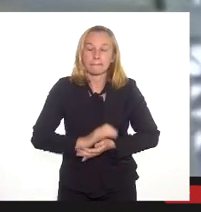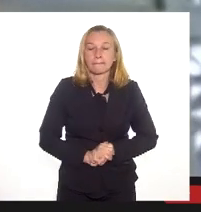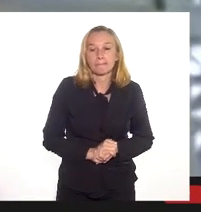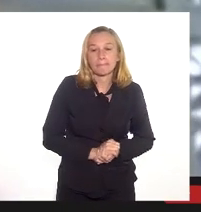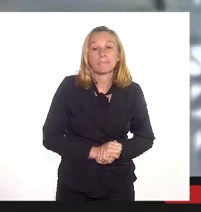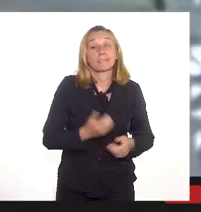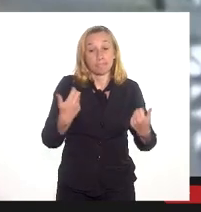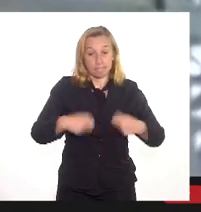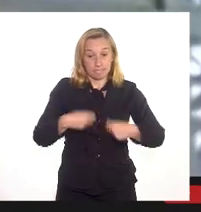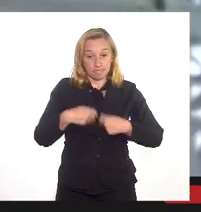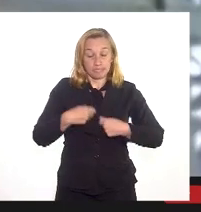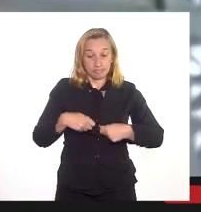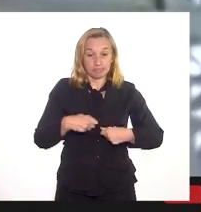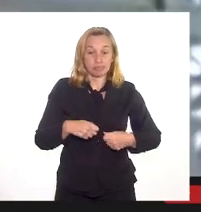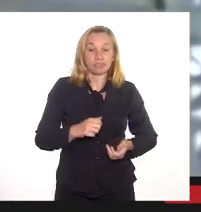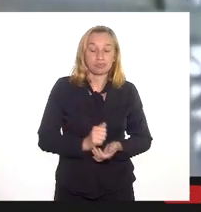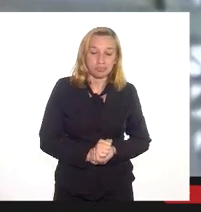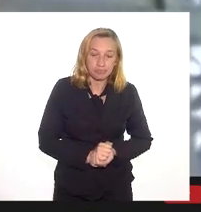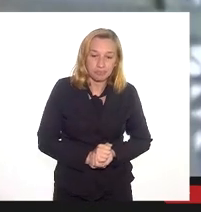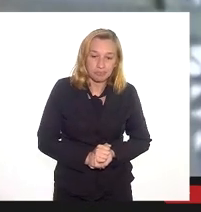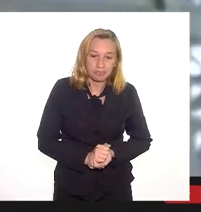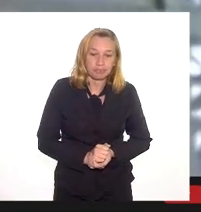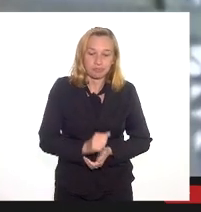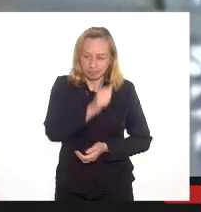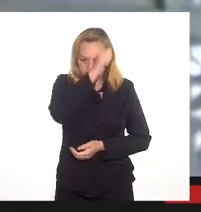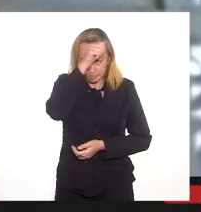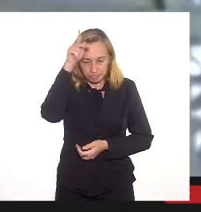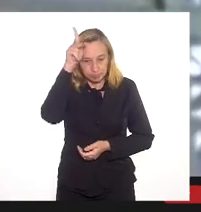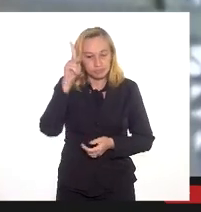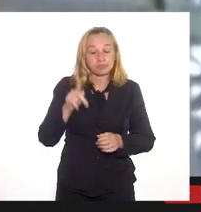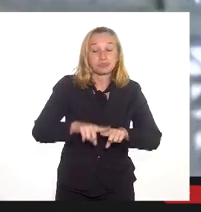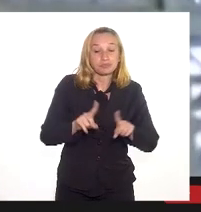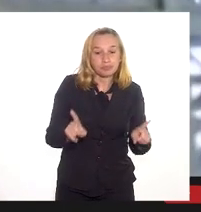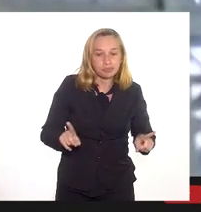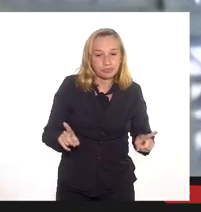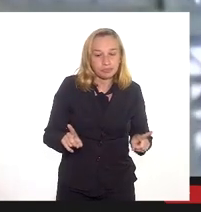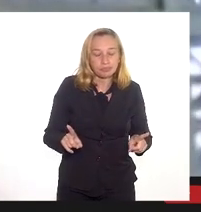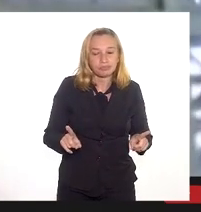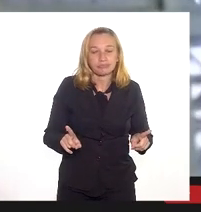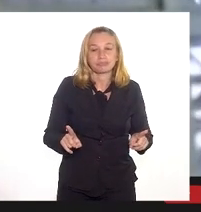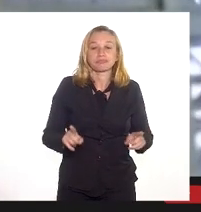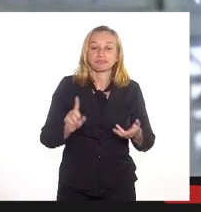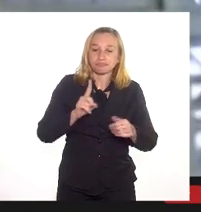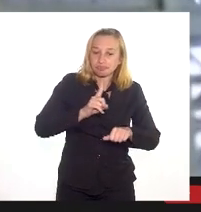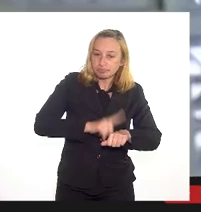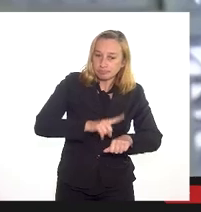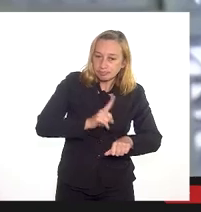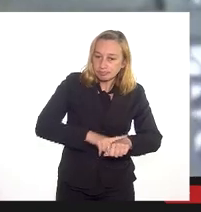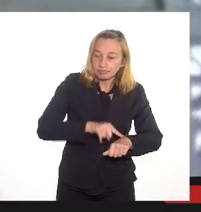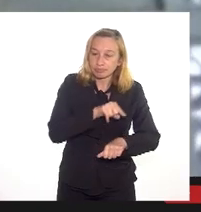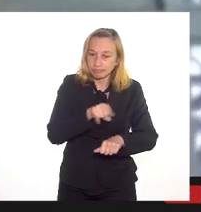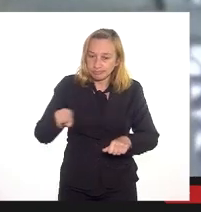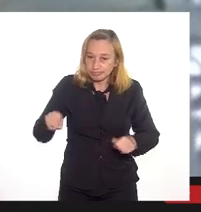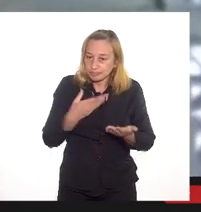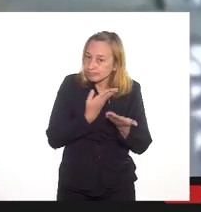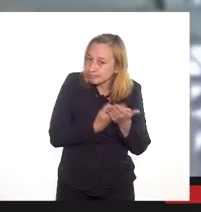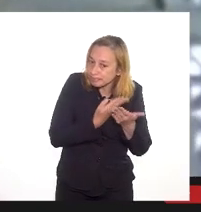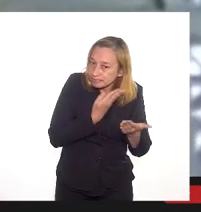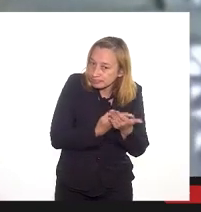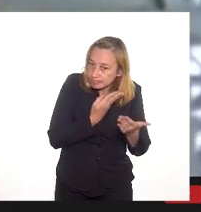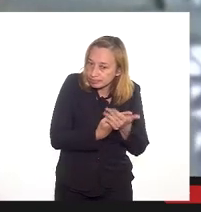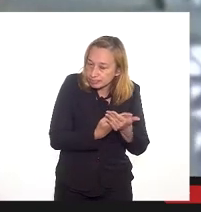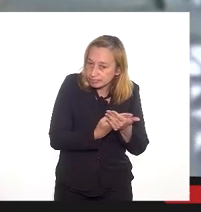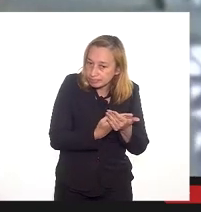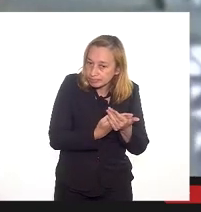da necessidade de contratar ou a opinião da prefeitura, mas que, a partir do momento em que esses estudos forem